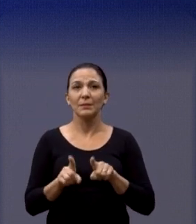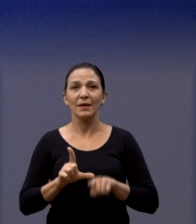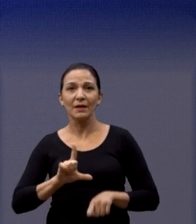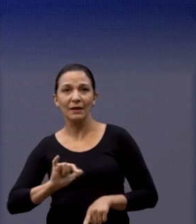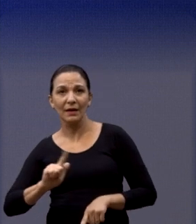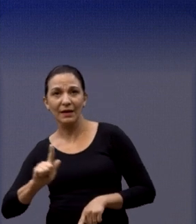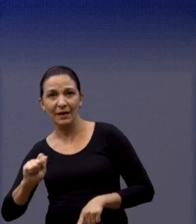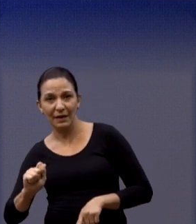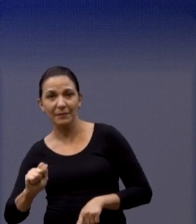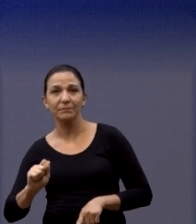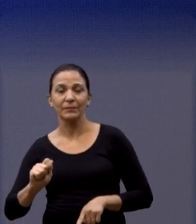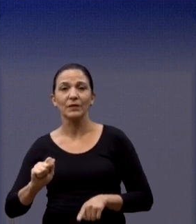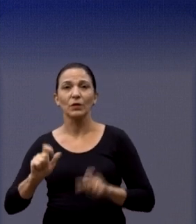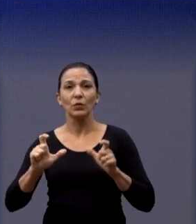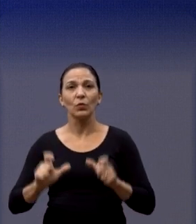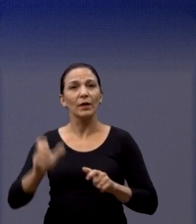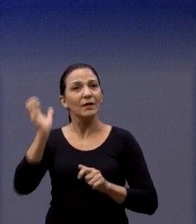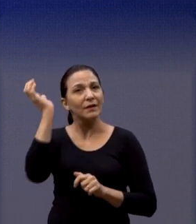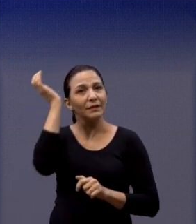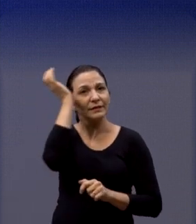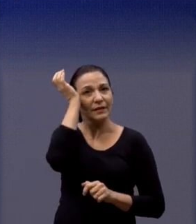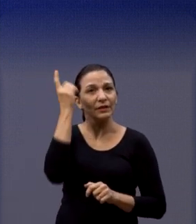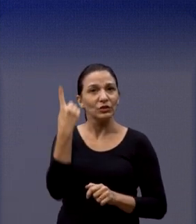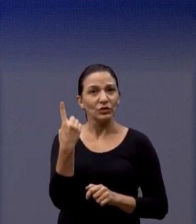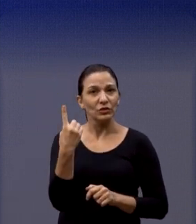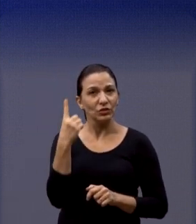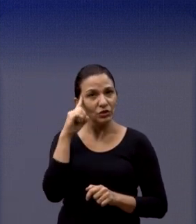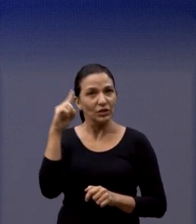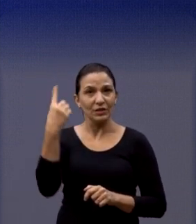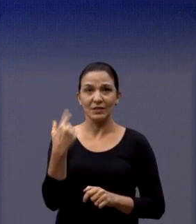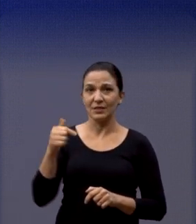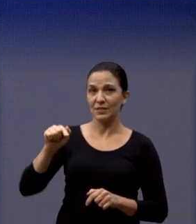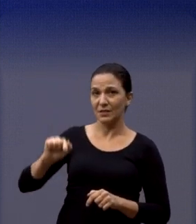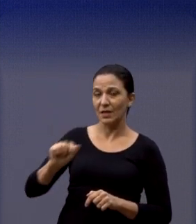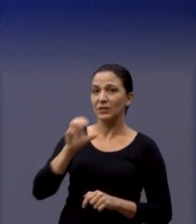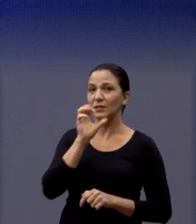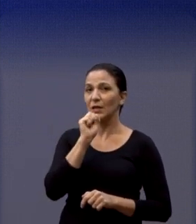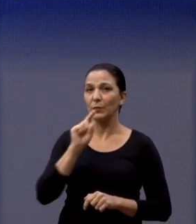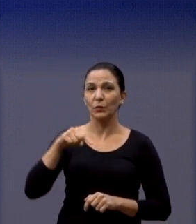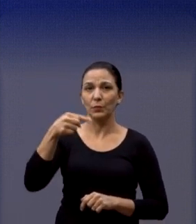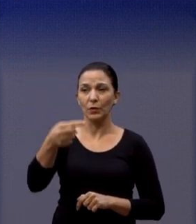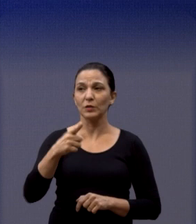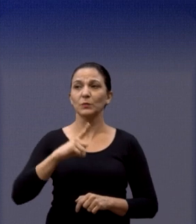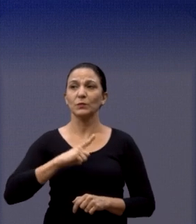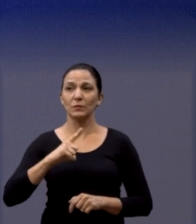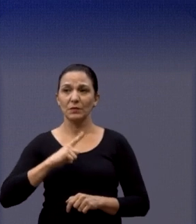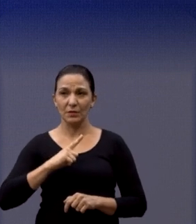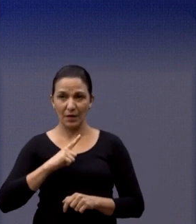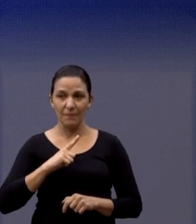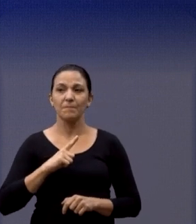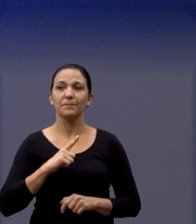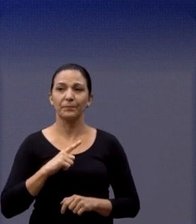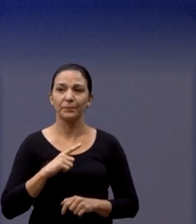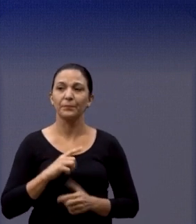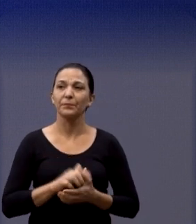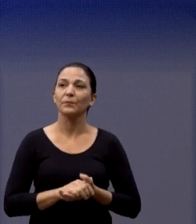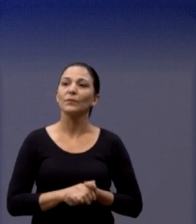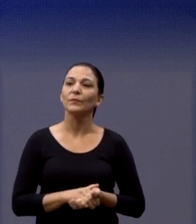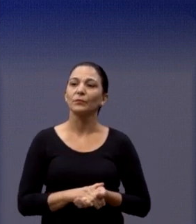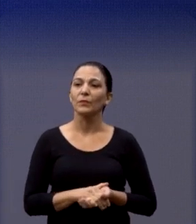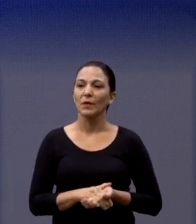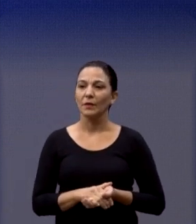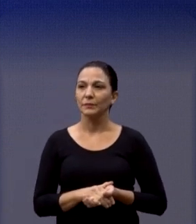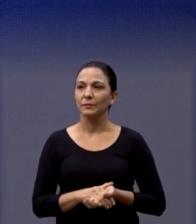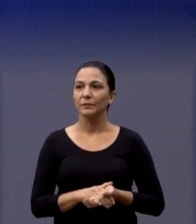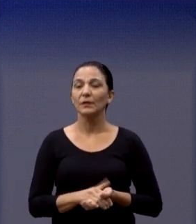no SESC também, que vai ser, se não me engano, no dia 17, no próximo sábado, que vai acontecer no SESC. Então, gente,